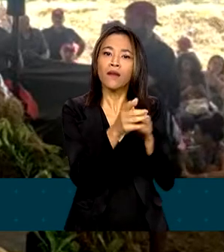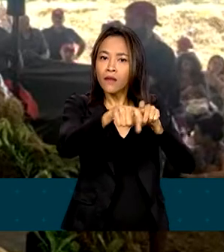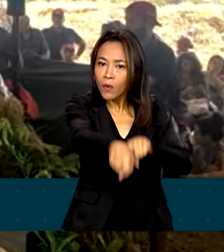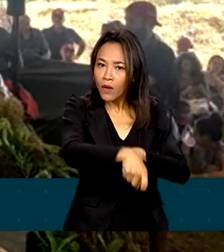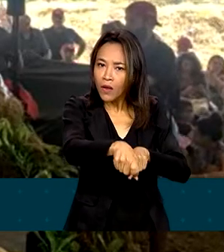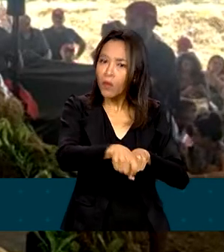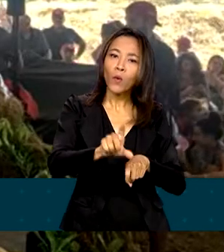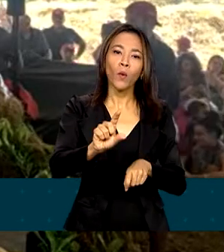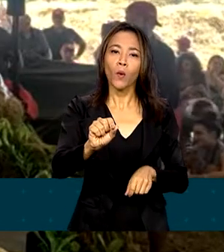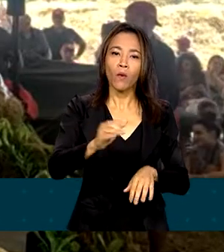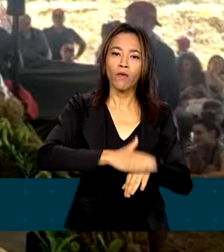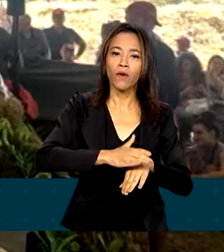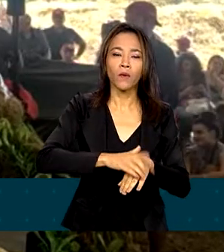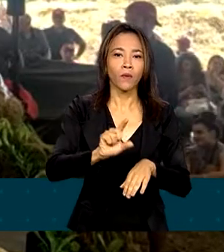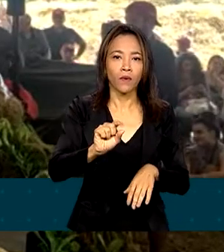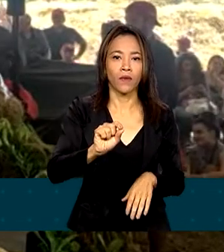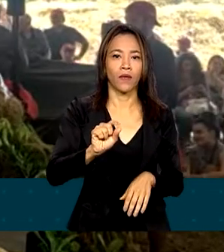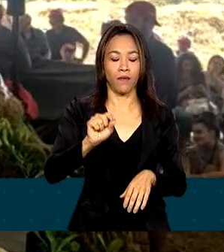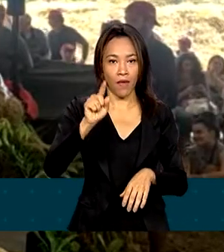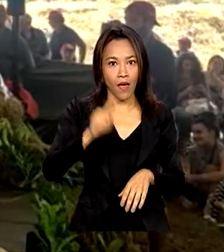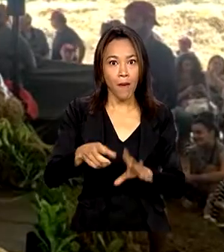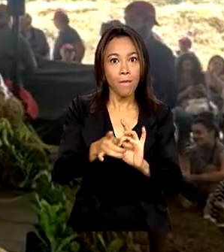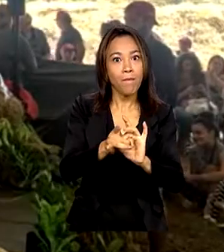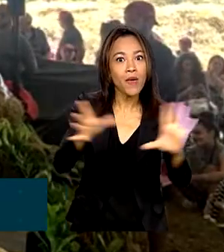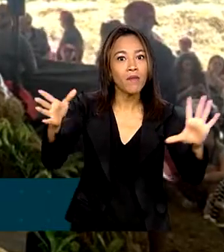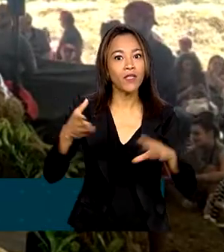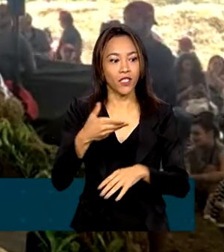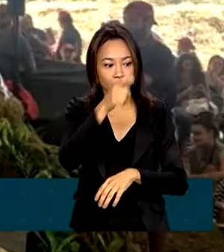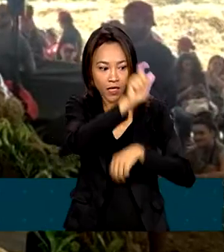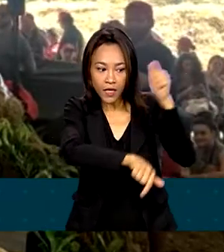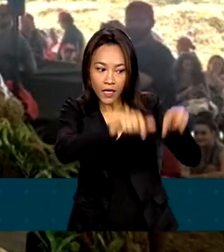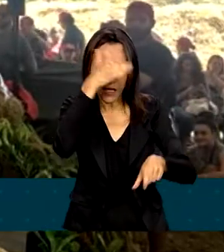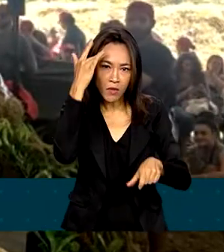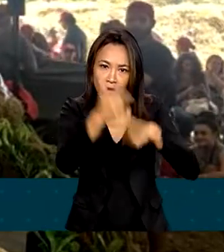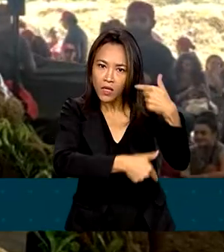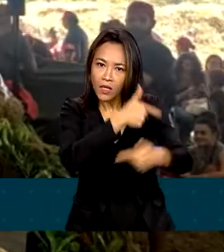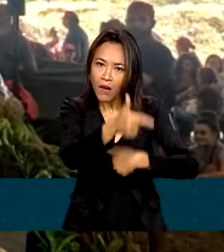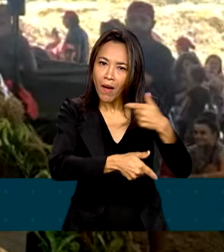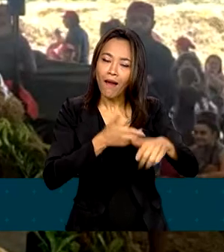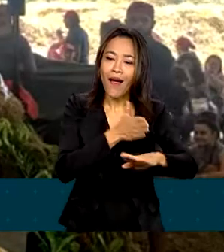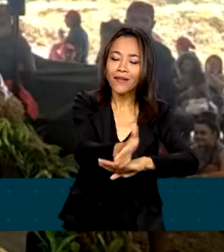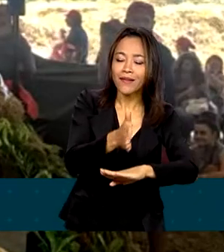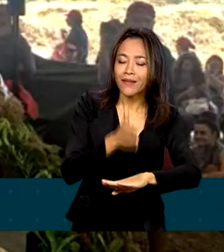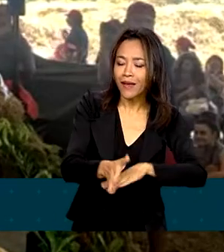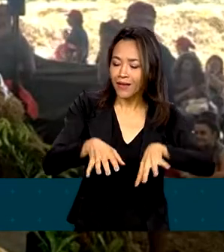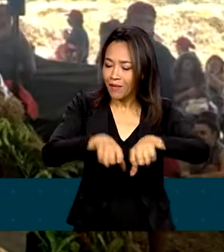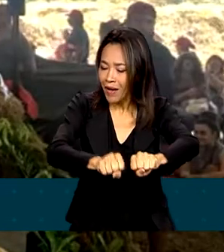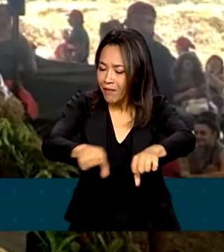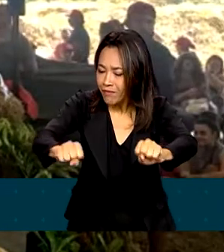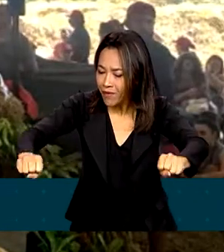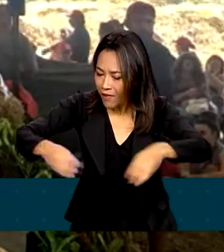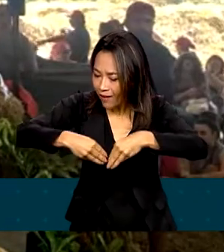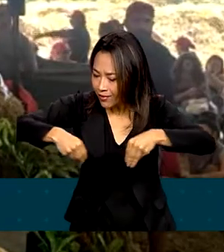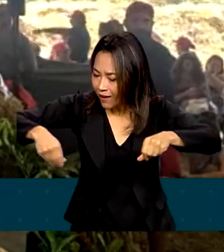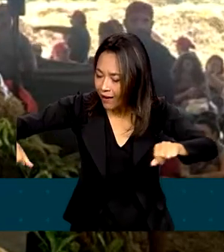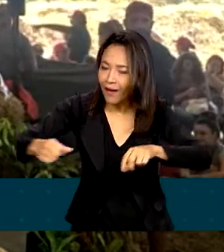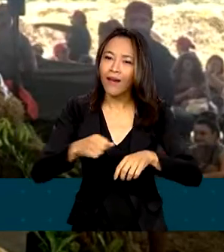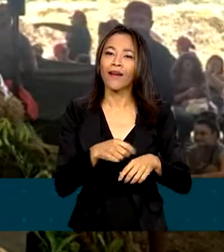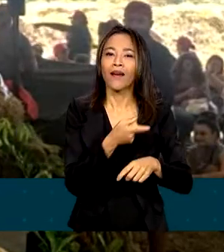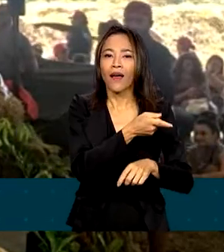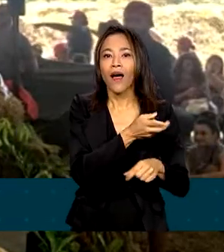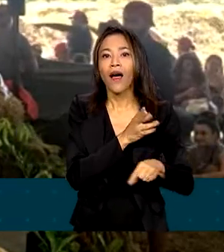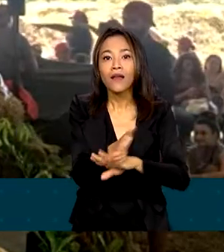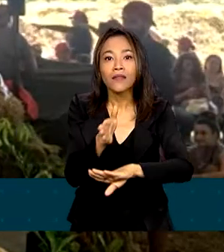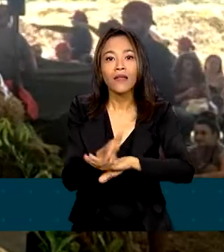permitir o acesso dos trabalhadores à terra, ao crédito, à